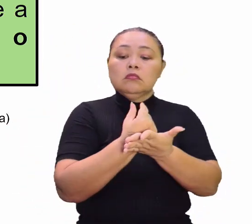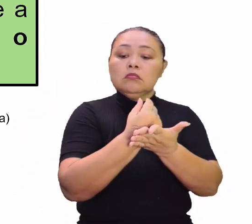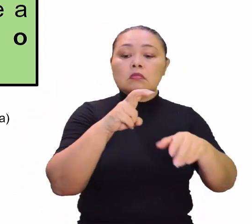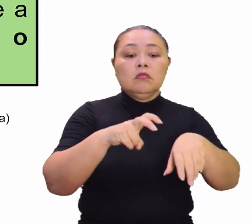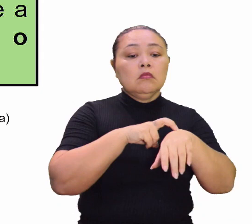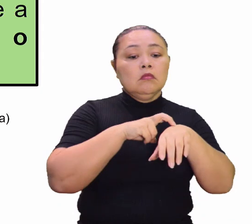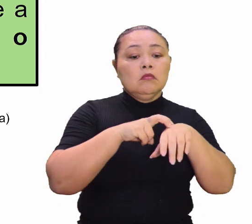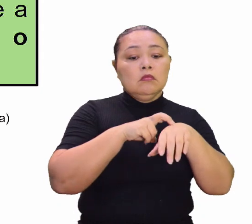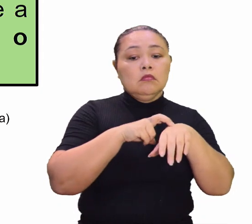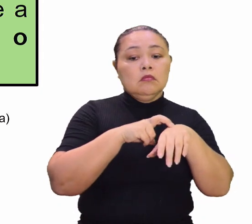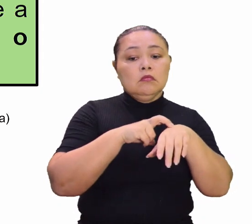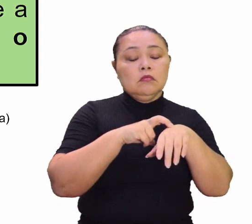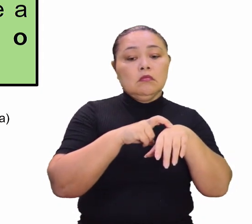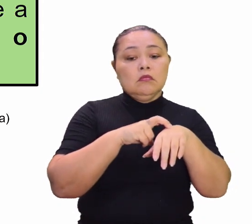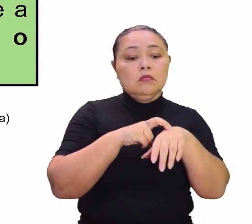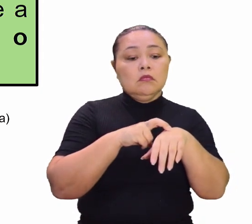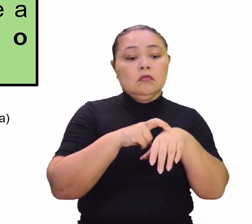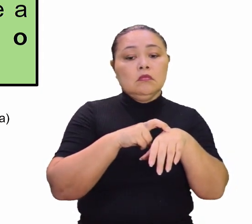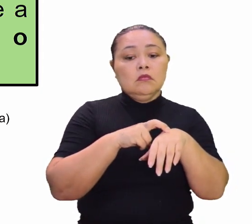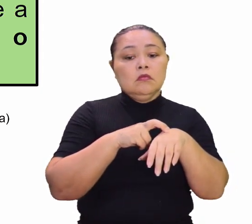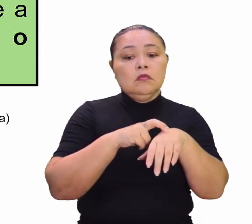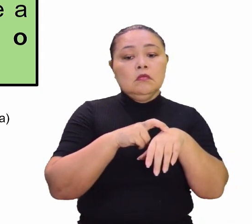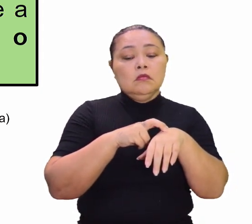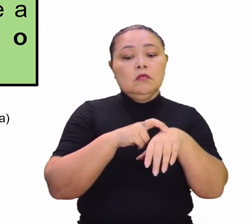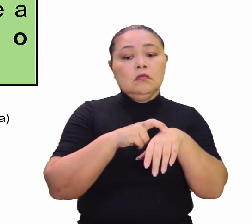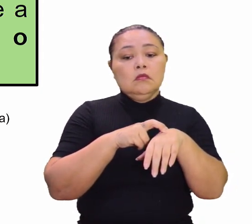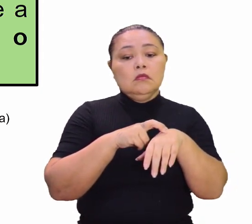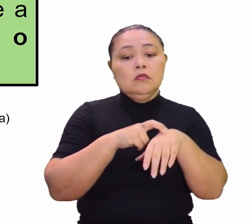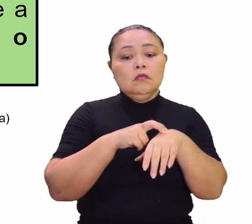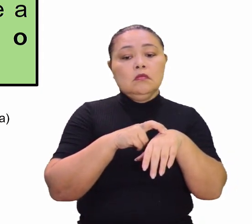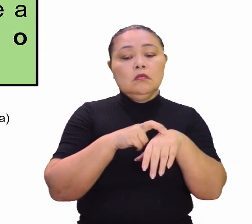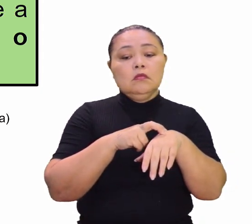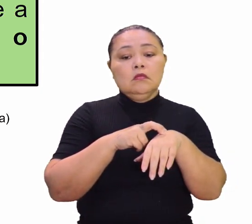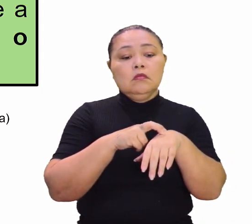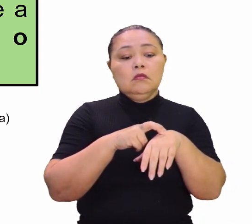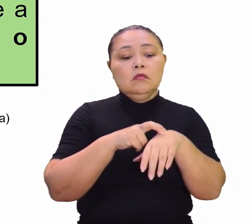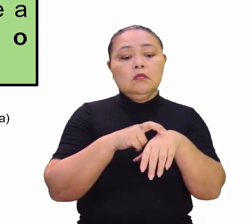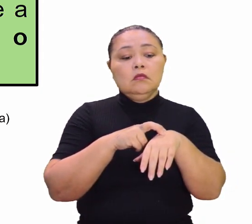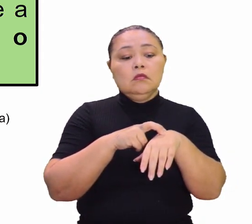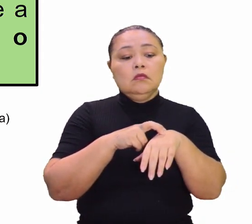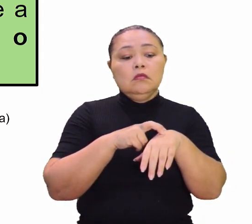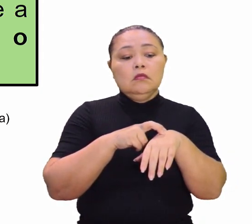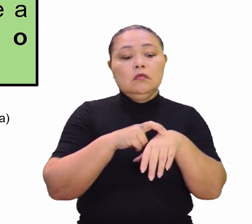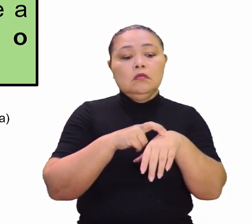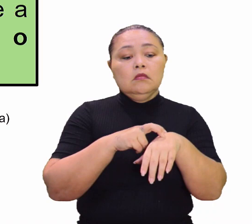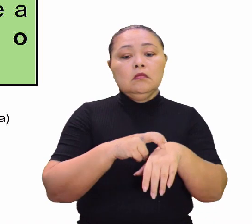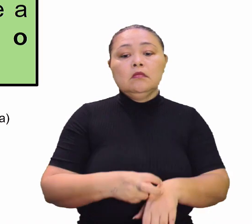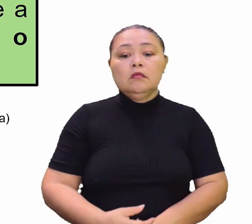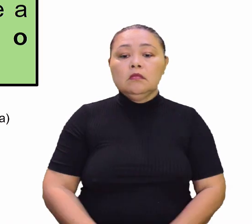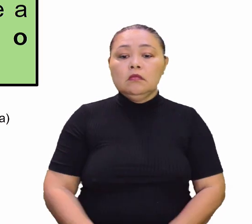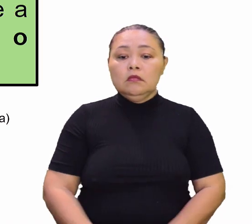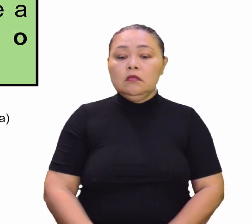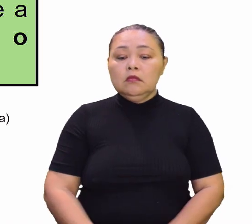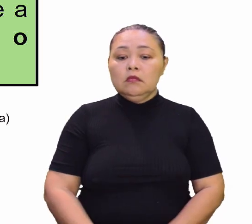Economia, deixa eu marcar aqui a cor, economia, vamos pegar aqui uma preta.